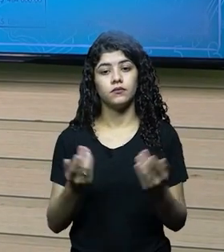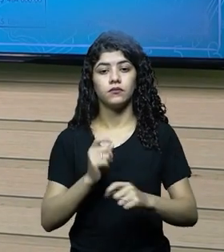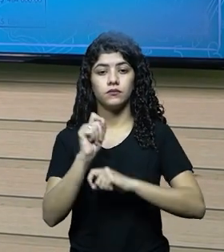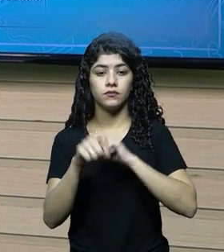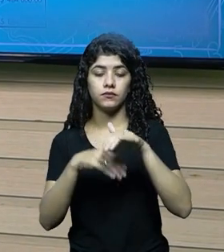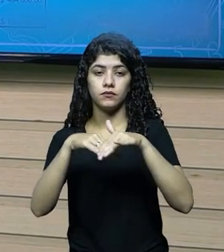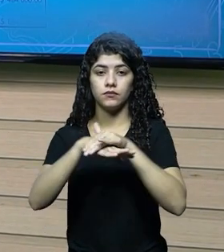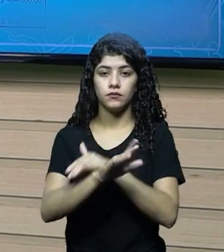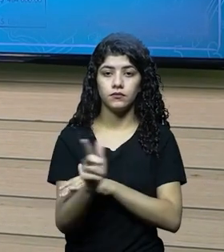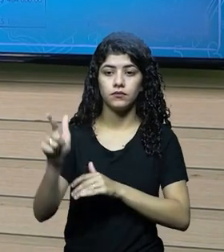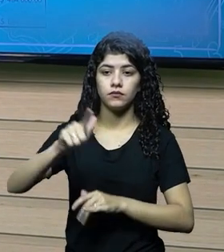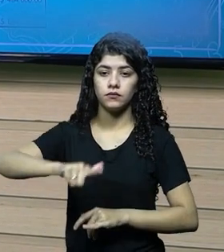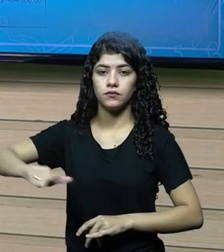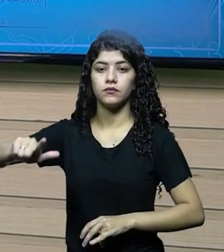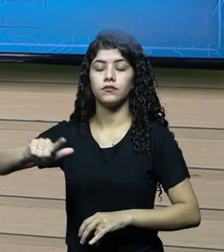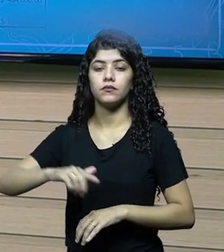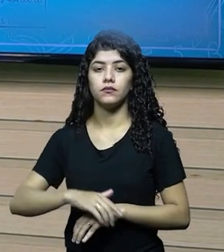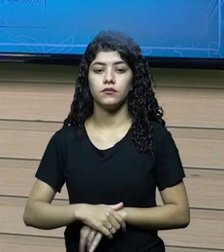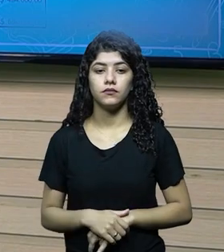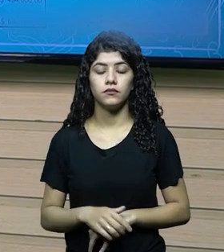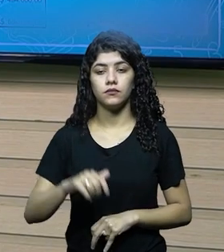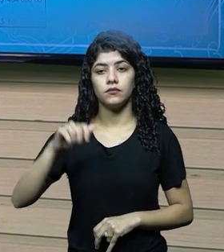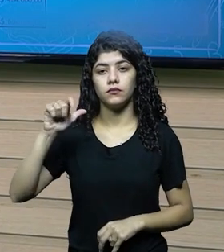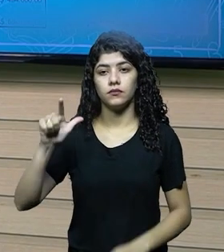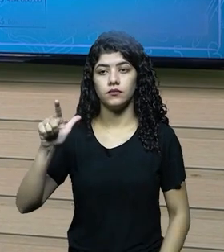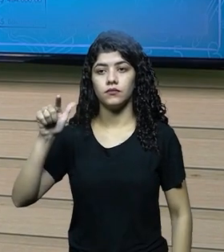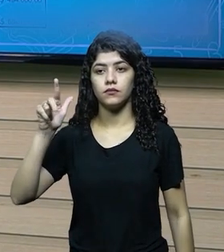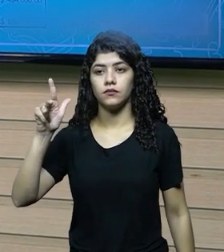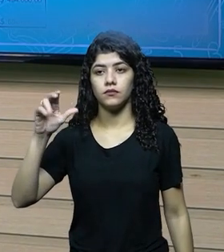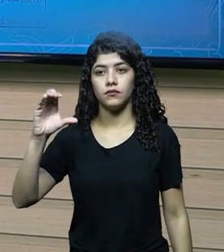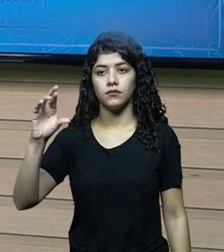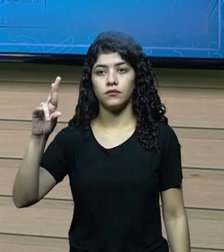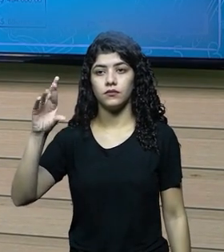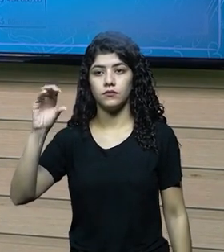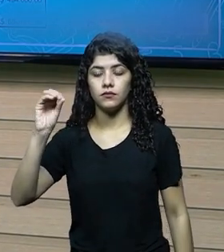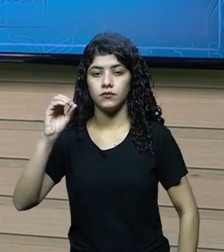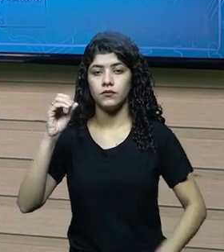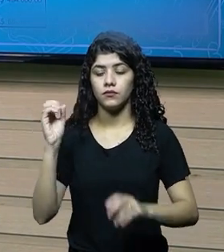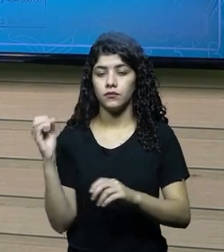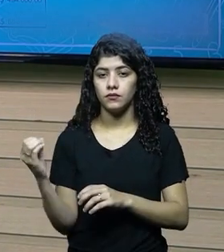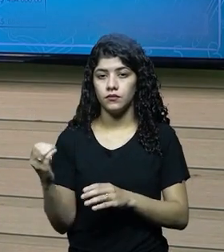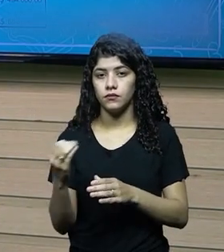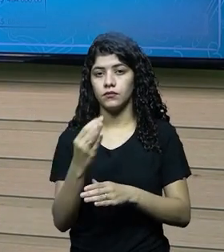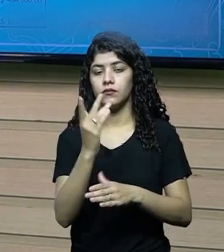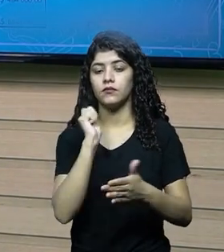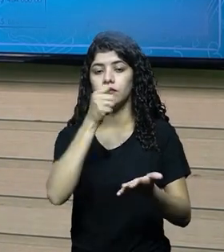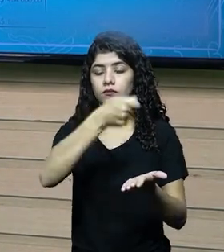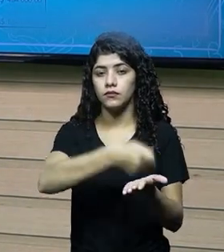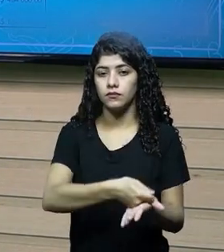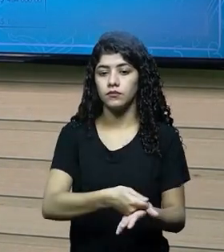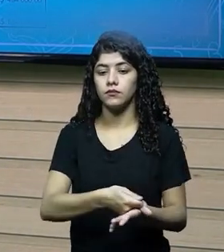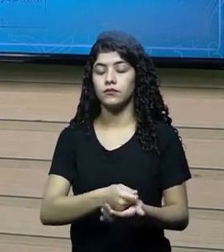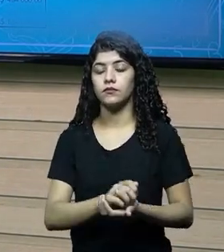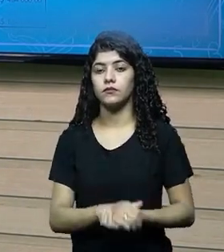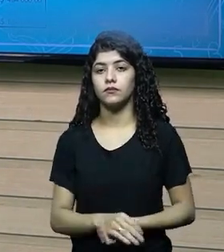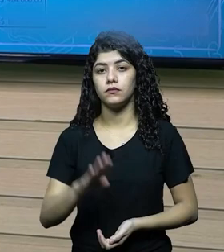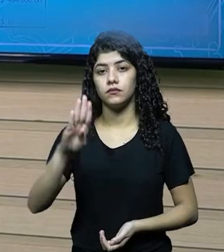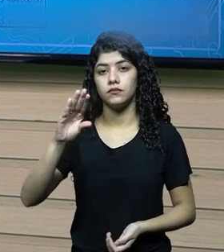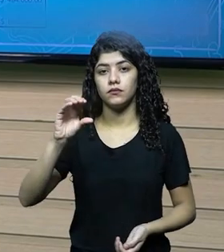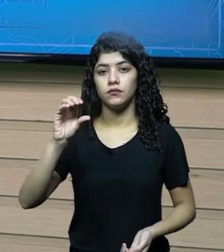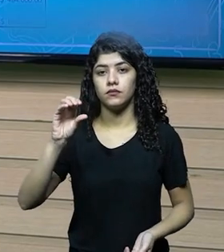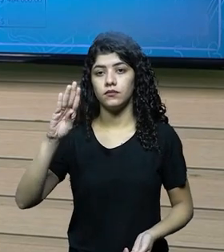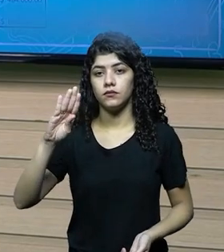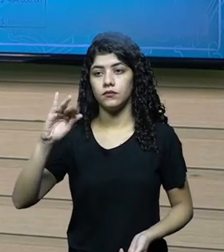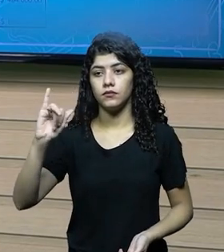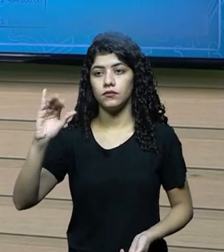agora entrou mais um grupo aqui no patrimônio, o grupo o quê? Stocks, porque foi comprado o quê? Ativos biológicos, beleza?